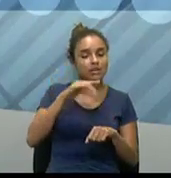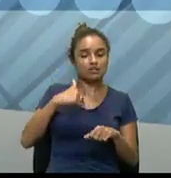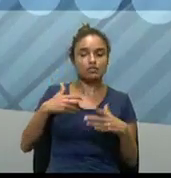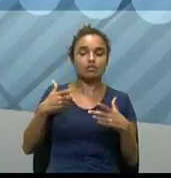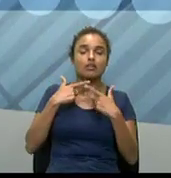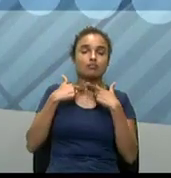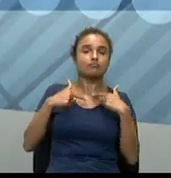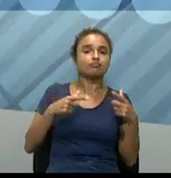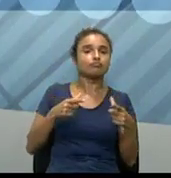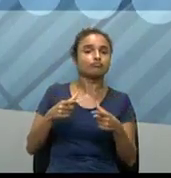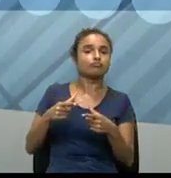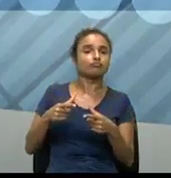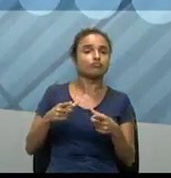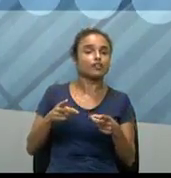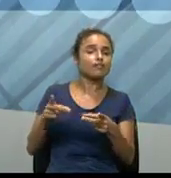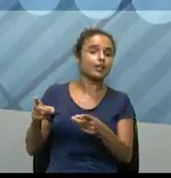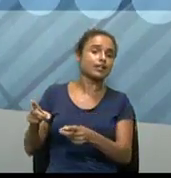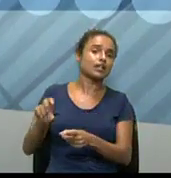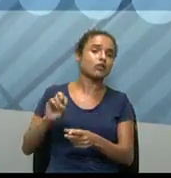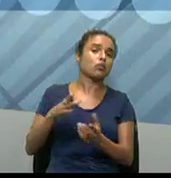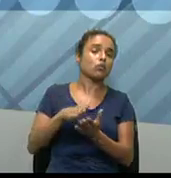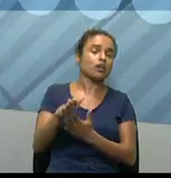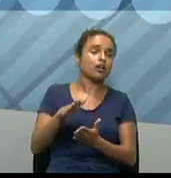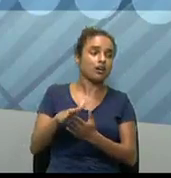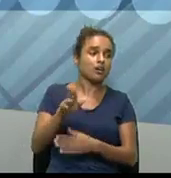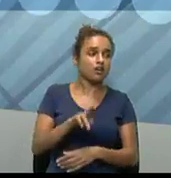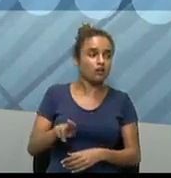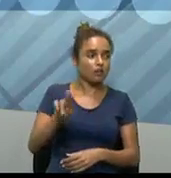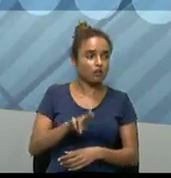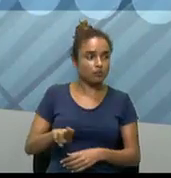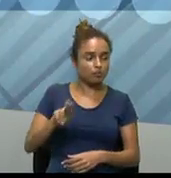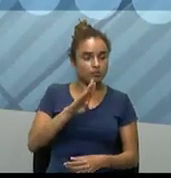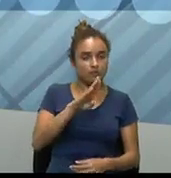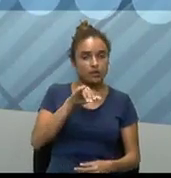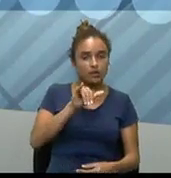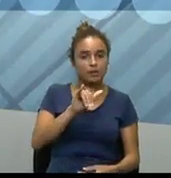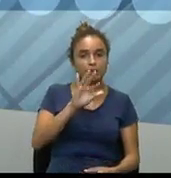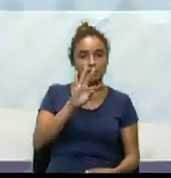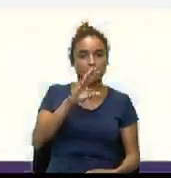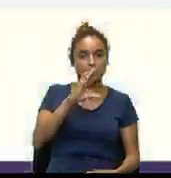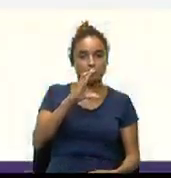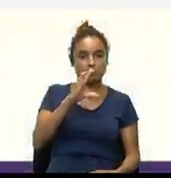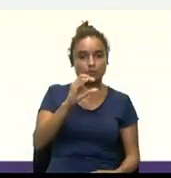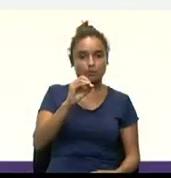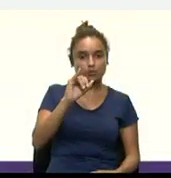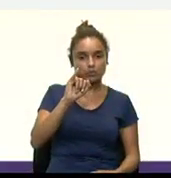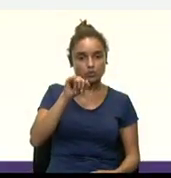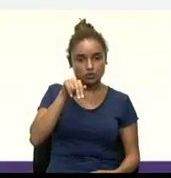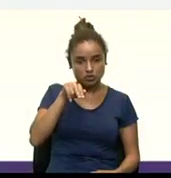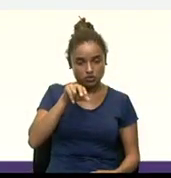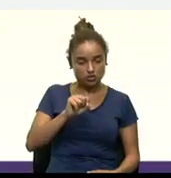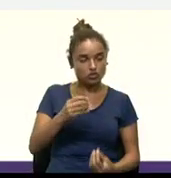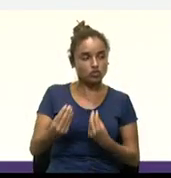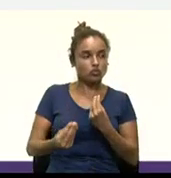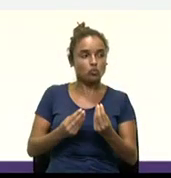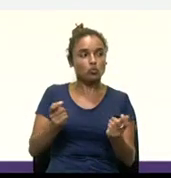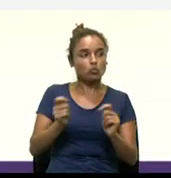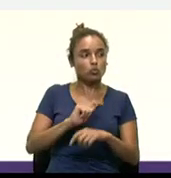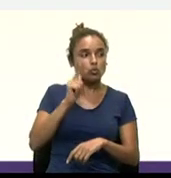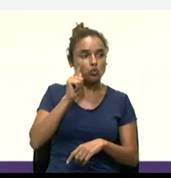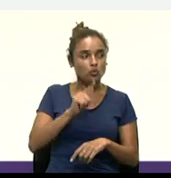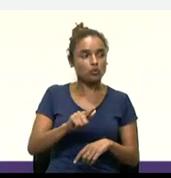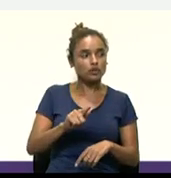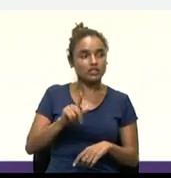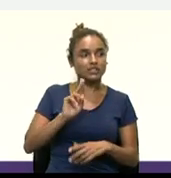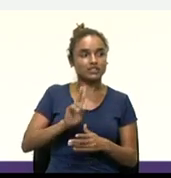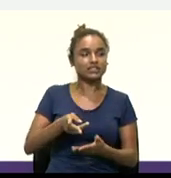hoje, né? Então, de você gastar as suas Bitcoins? Então, indo ali ao quadro, a cada dia